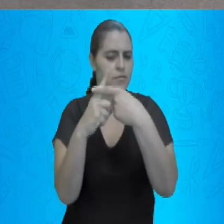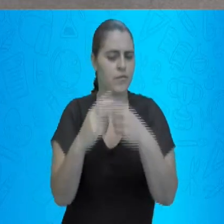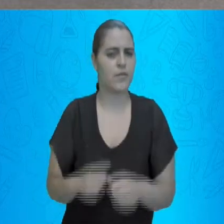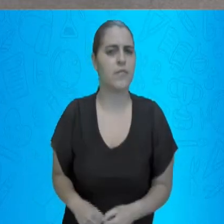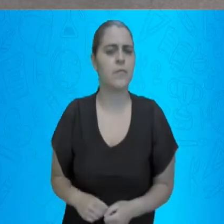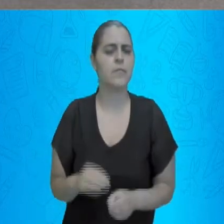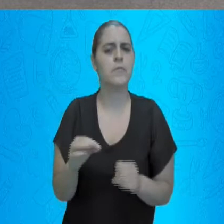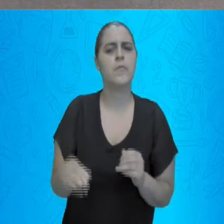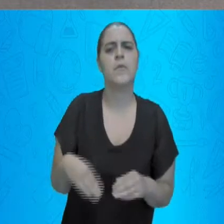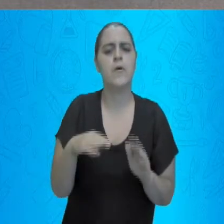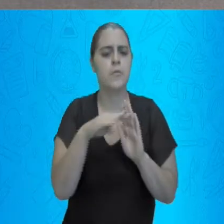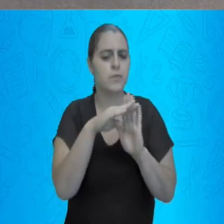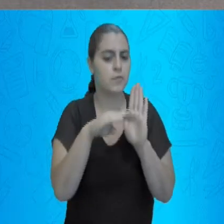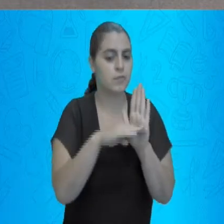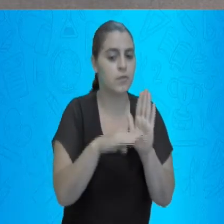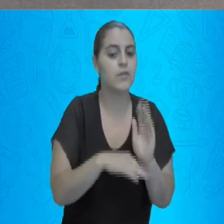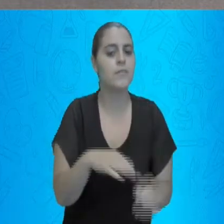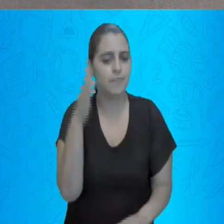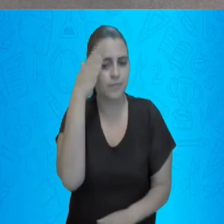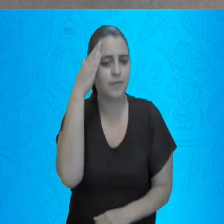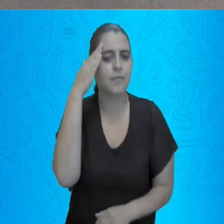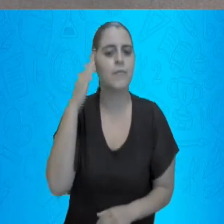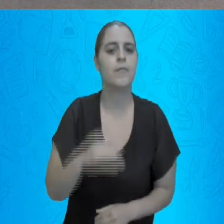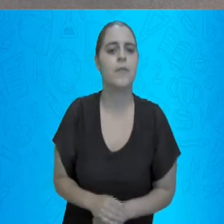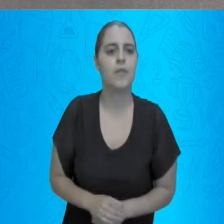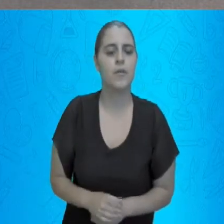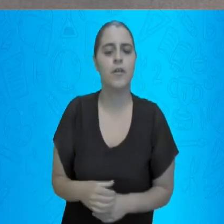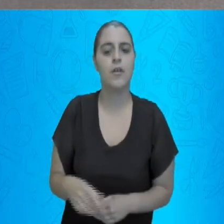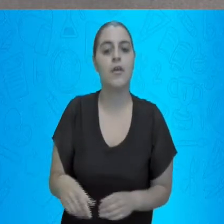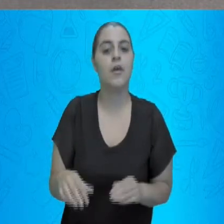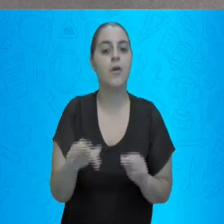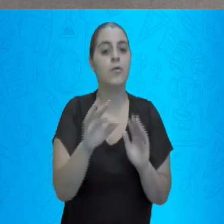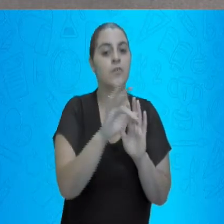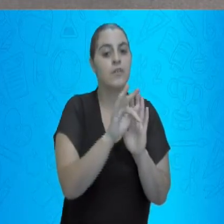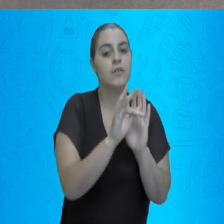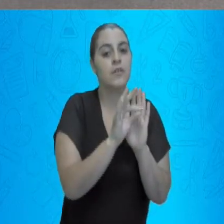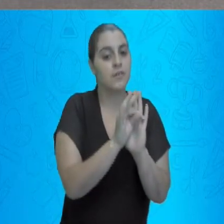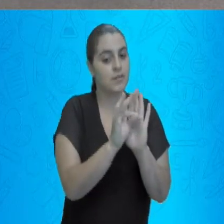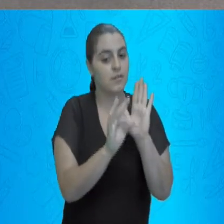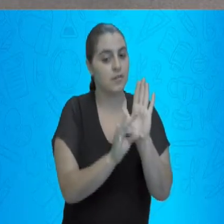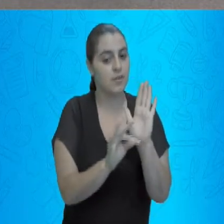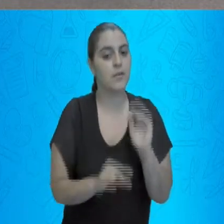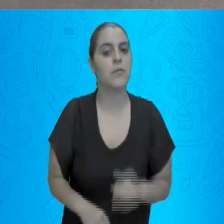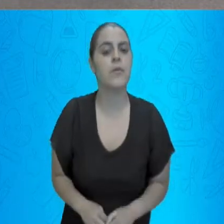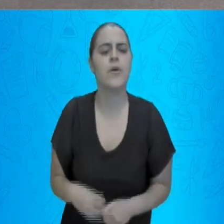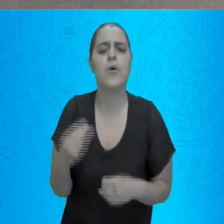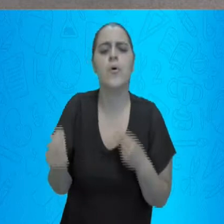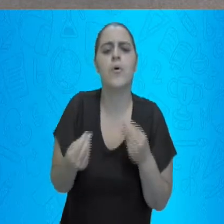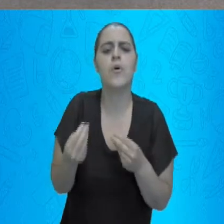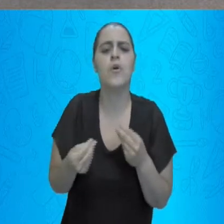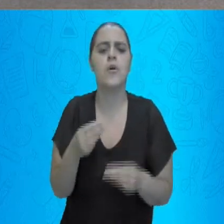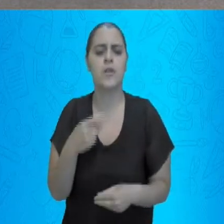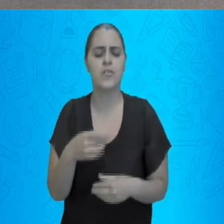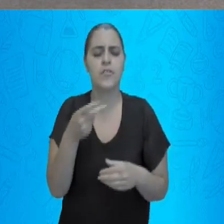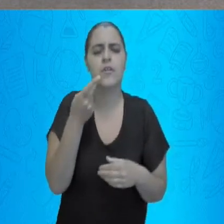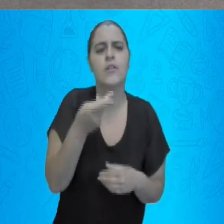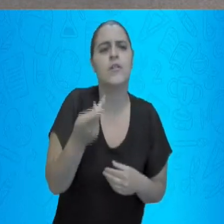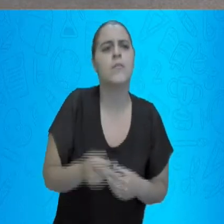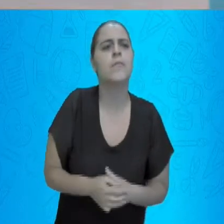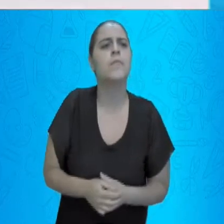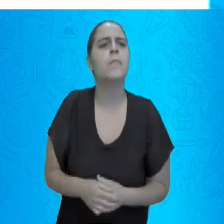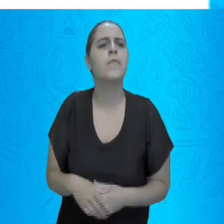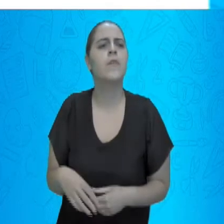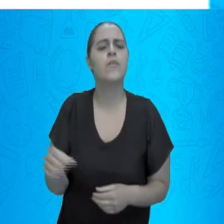coisas que nós temos que saber. E um deles são os termos da adição. Como é que a gente chama os